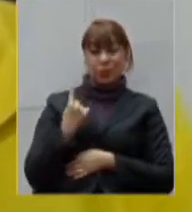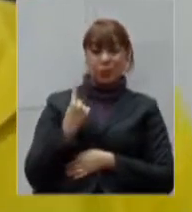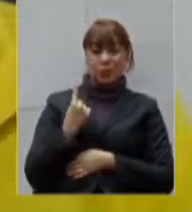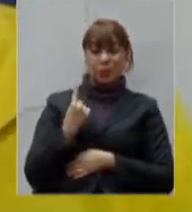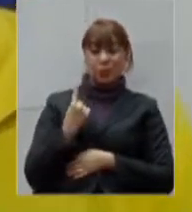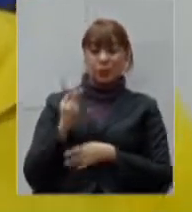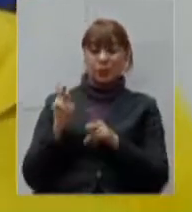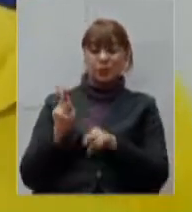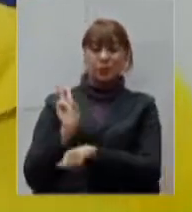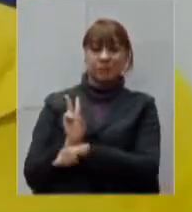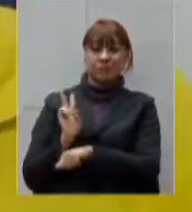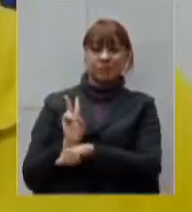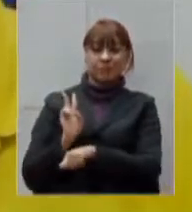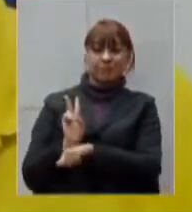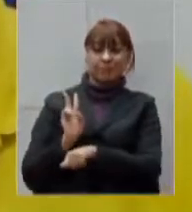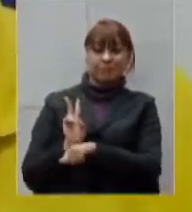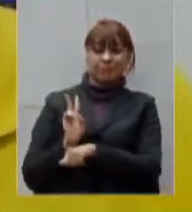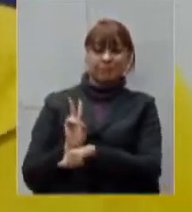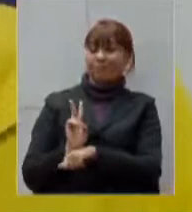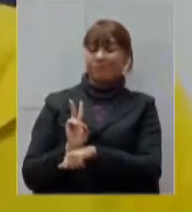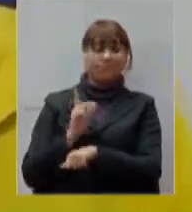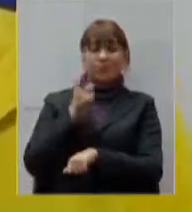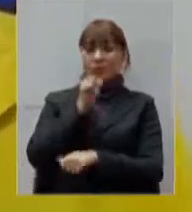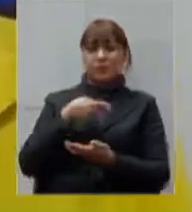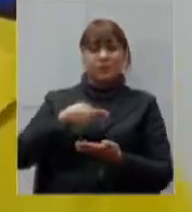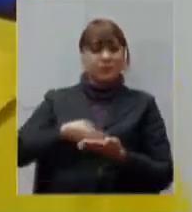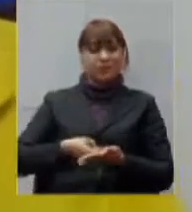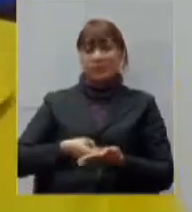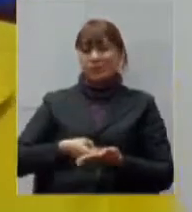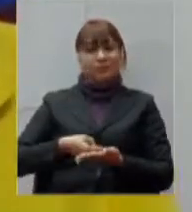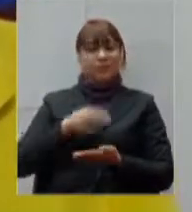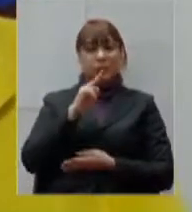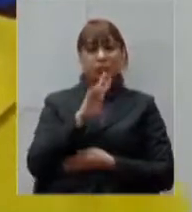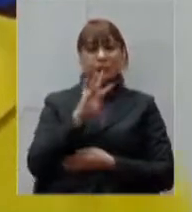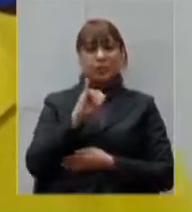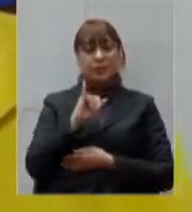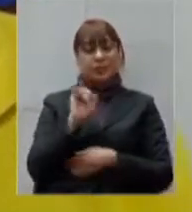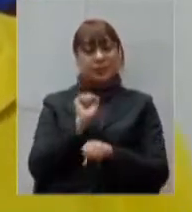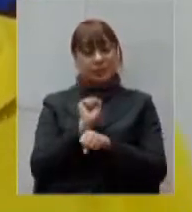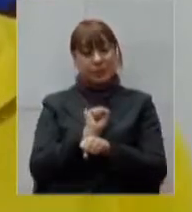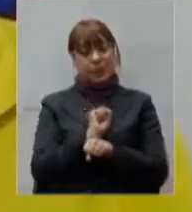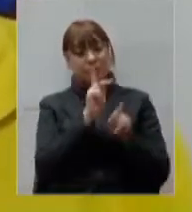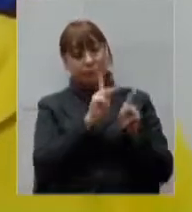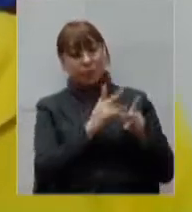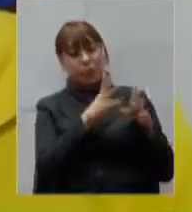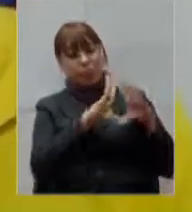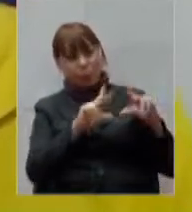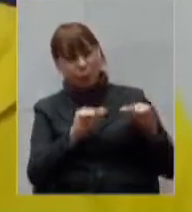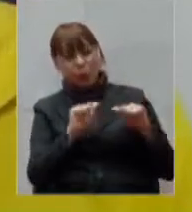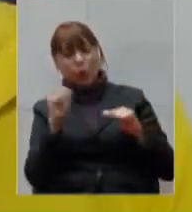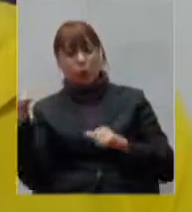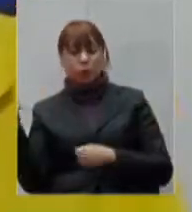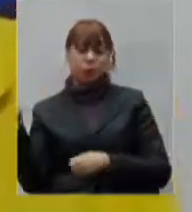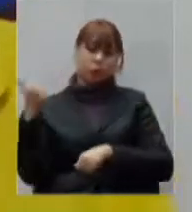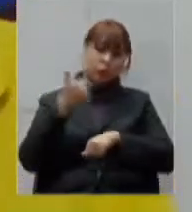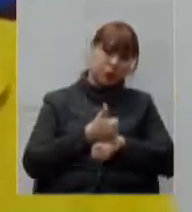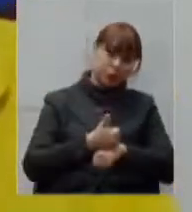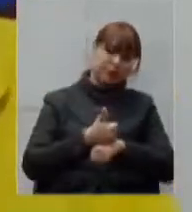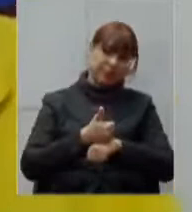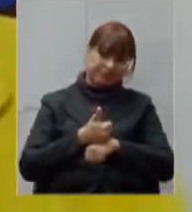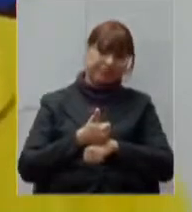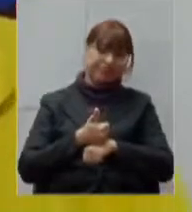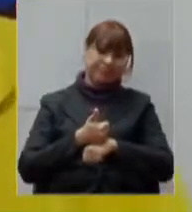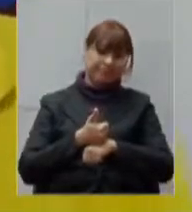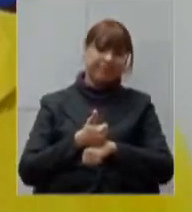entubado, mas ele ainda não ocupou o leite definitivo de UTI, estamos aguardando uma alta antes de colocá-lo no SUS